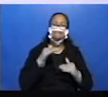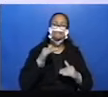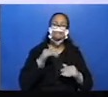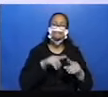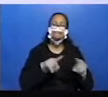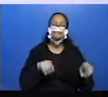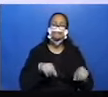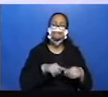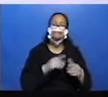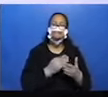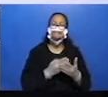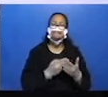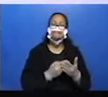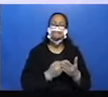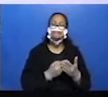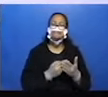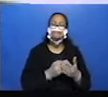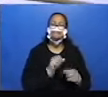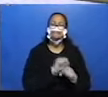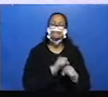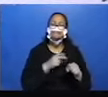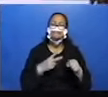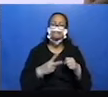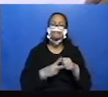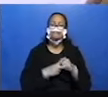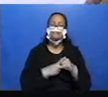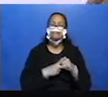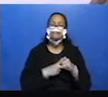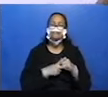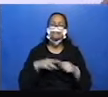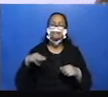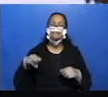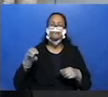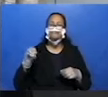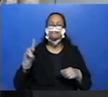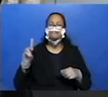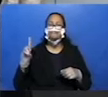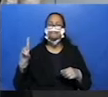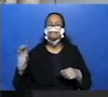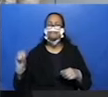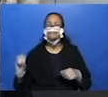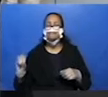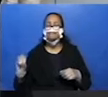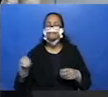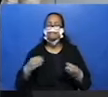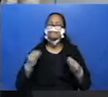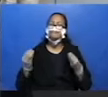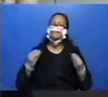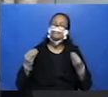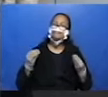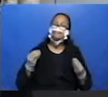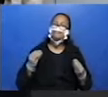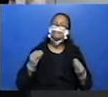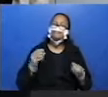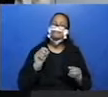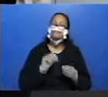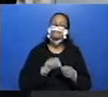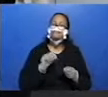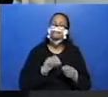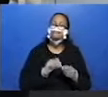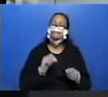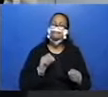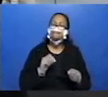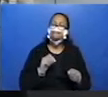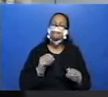aqui um advérbio de modo. Eu quero que você fale como que a gente vai estar fazendo. Como que eu vou estar